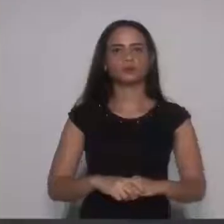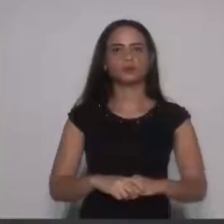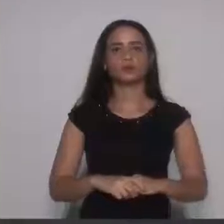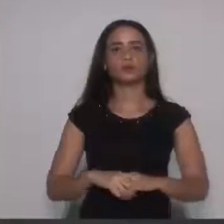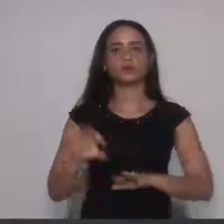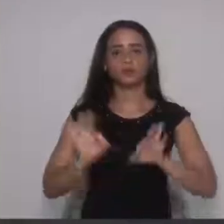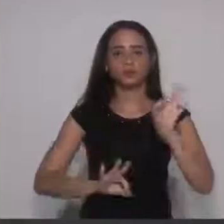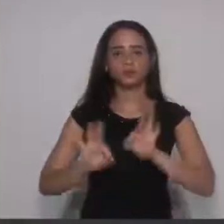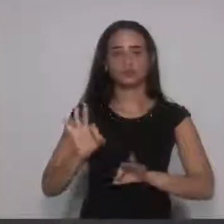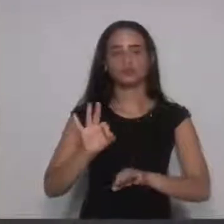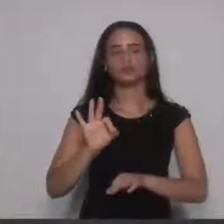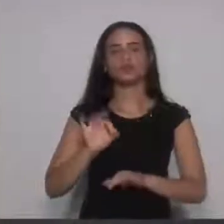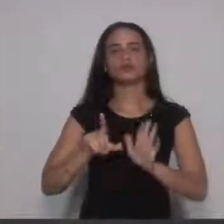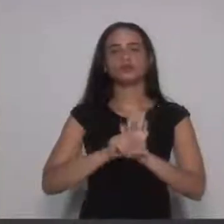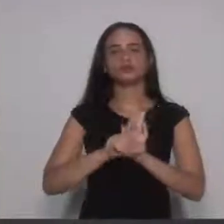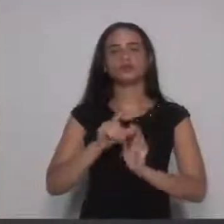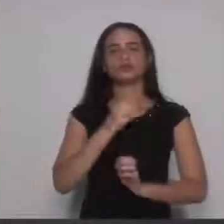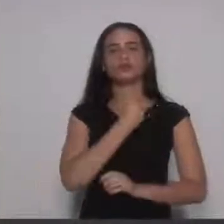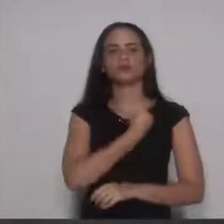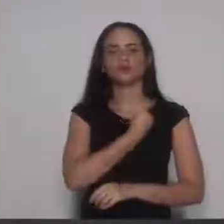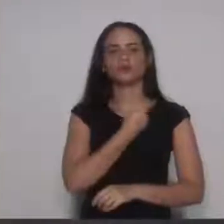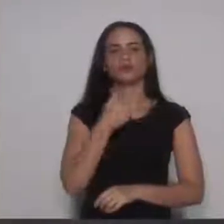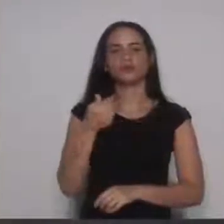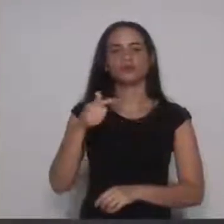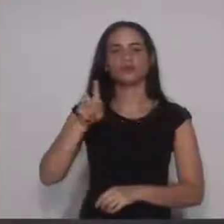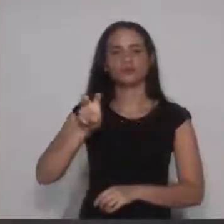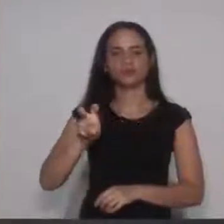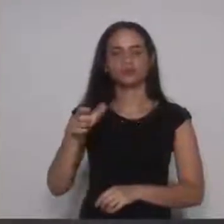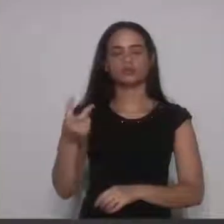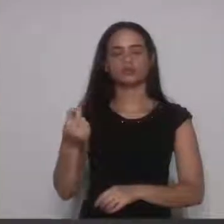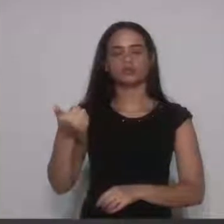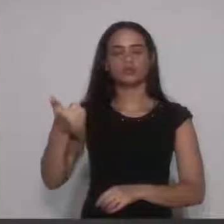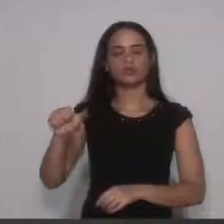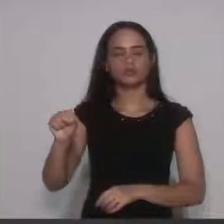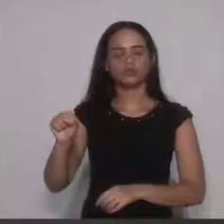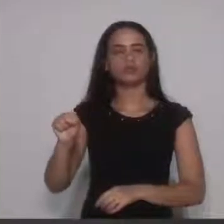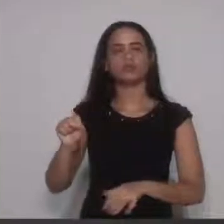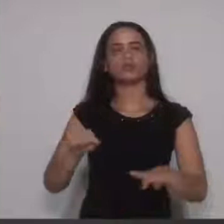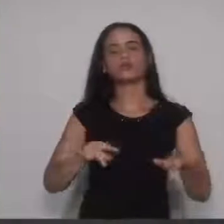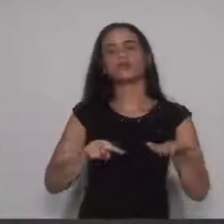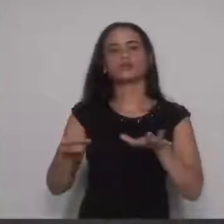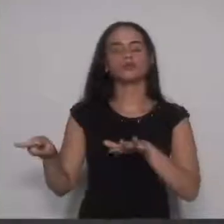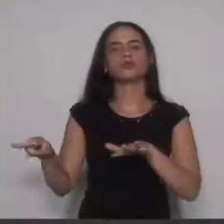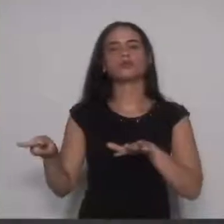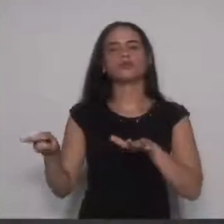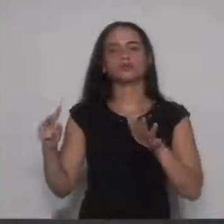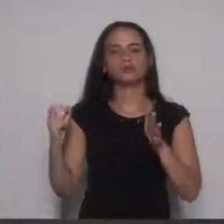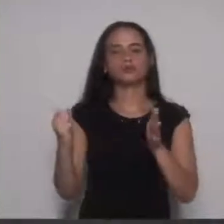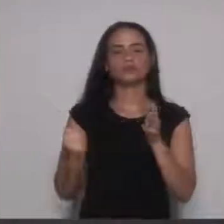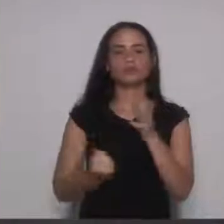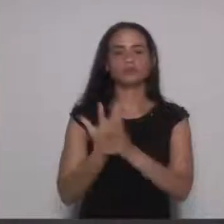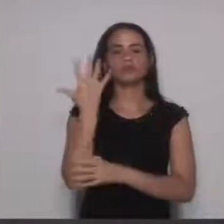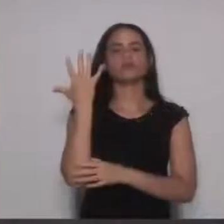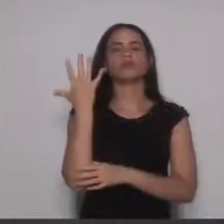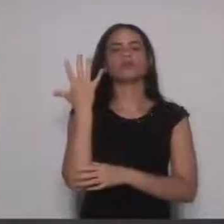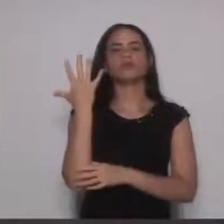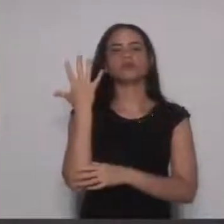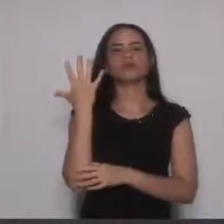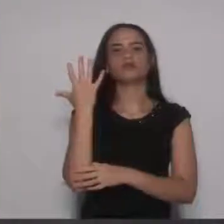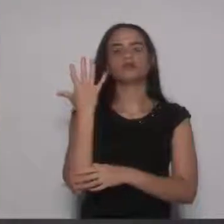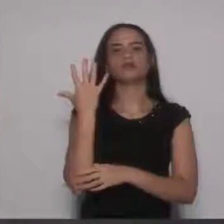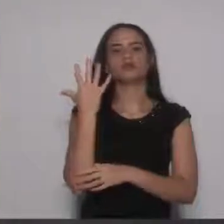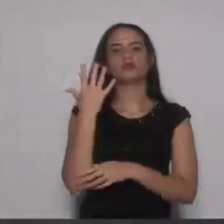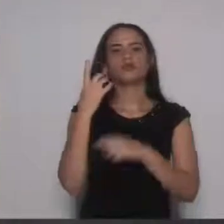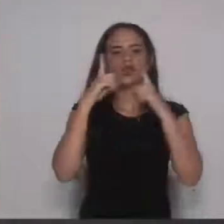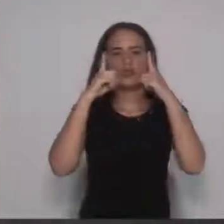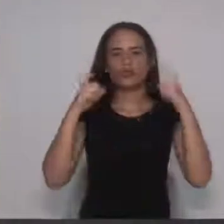Projeto de lei ordinária, número 75, 2018, institui a semana municipal de prevenção à violência na primeira infância.